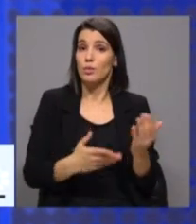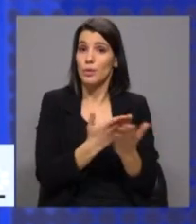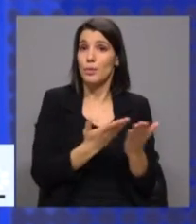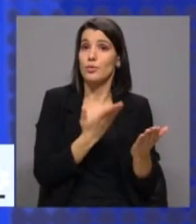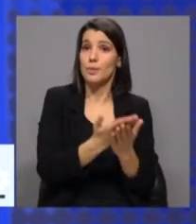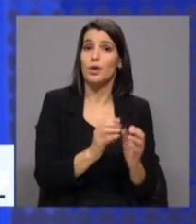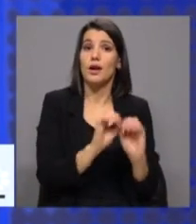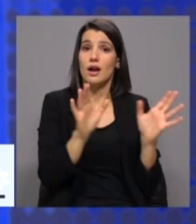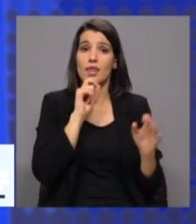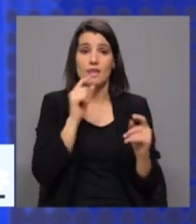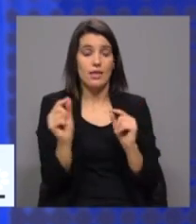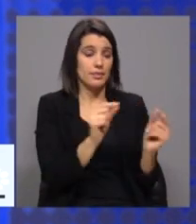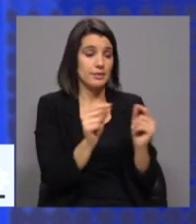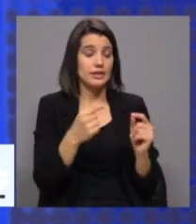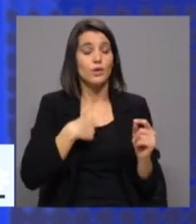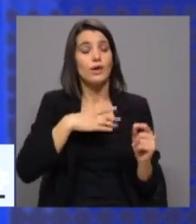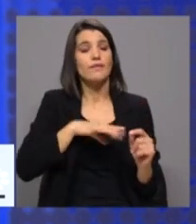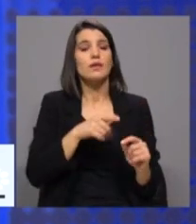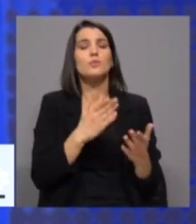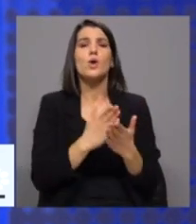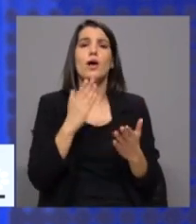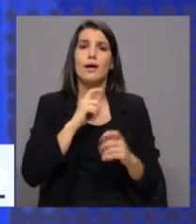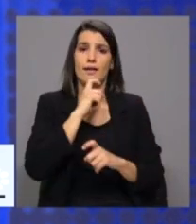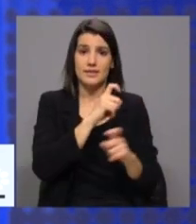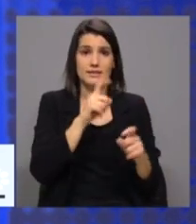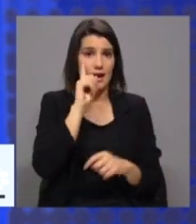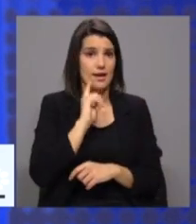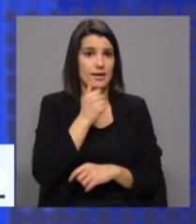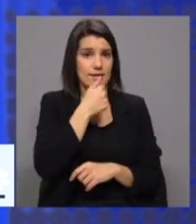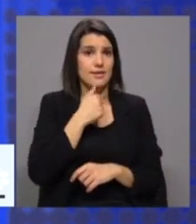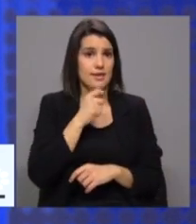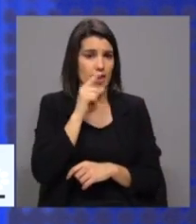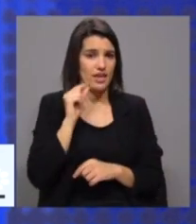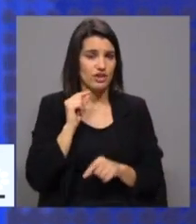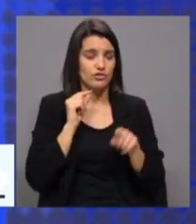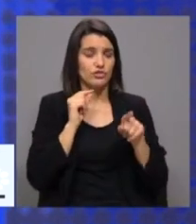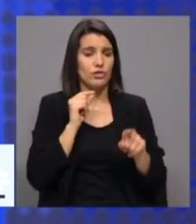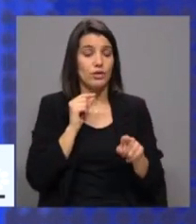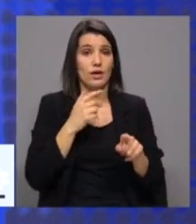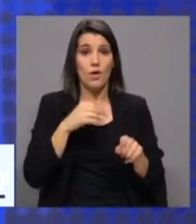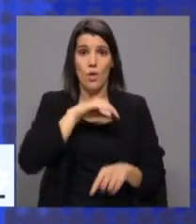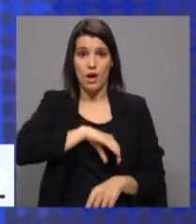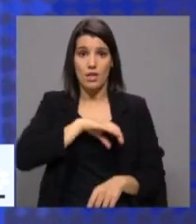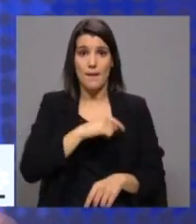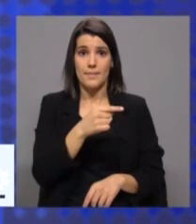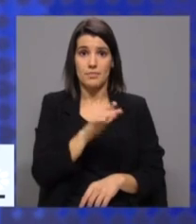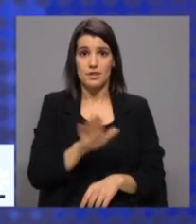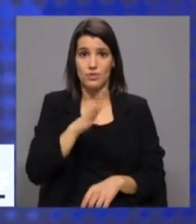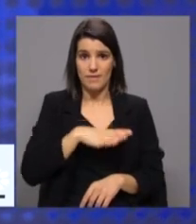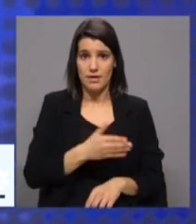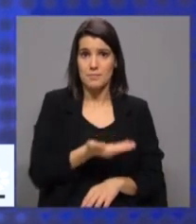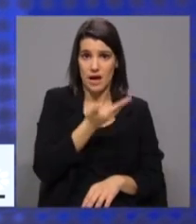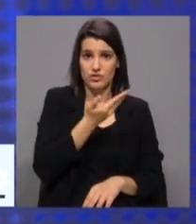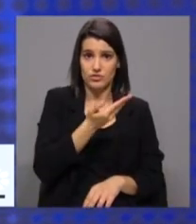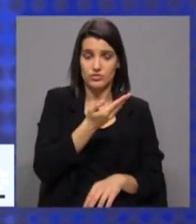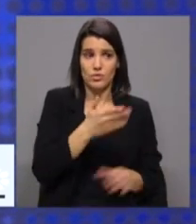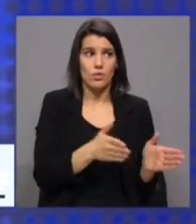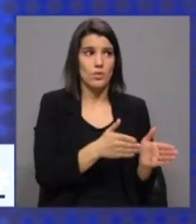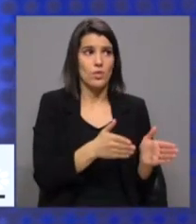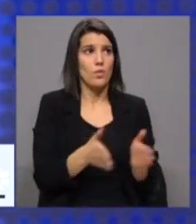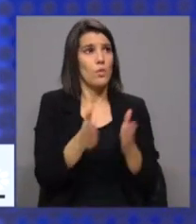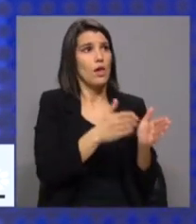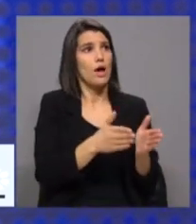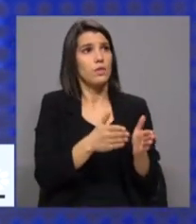que podíamos debater. Queria só avisar a Inês do seguinte, dizer que quer subir o salário mínimo nacional e depois aceitar,